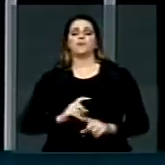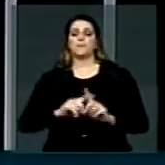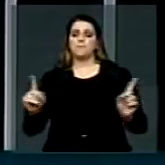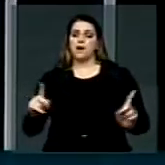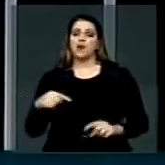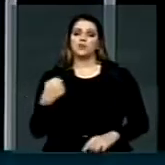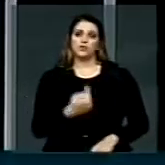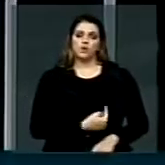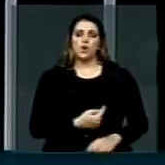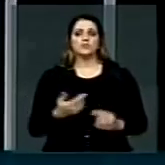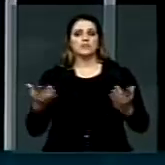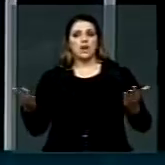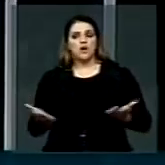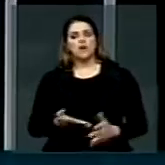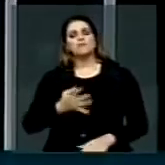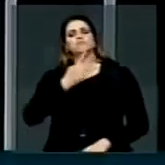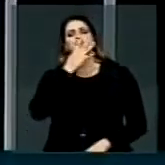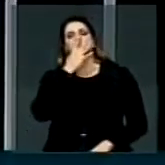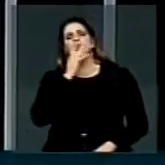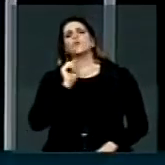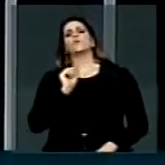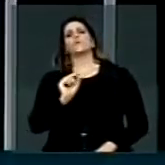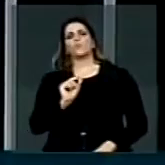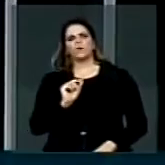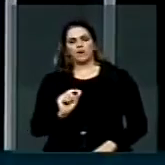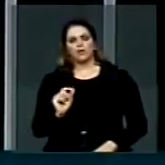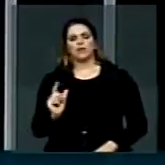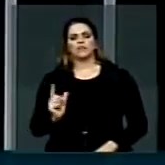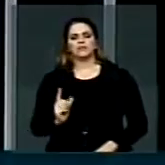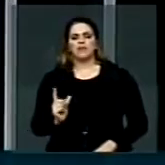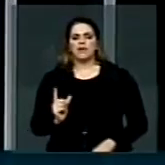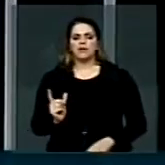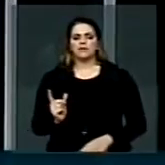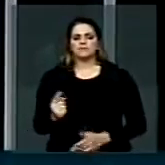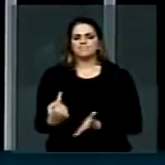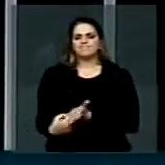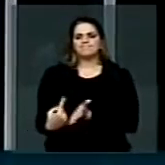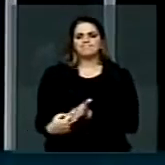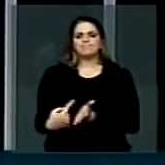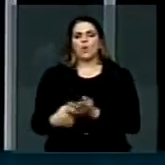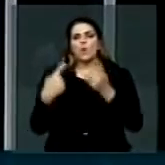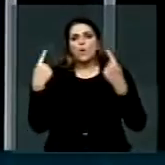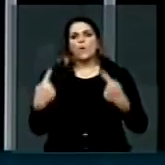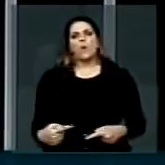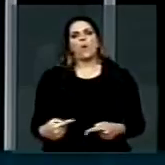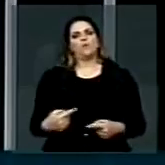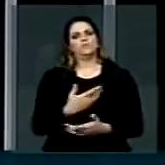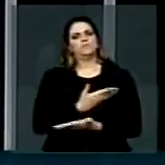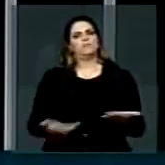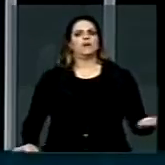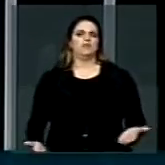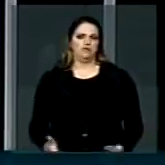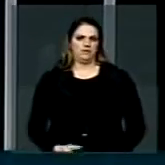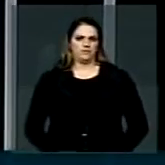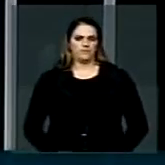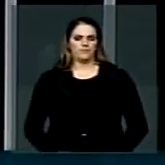estamos assistindo à construção do verdadeiro golpe contra a categoria.